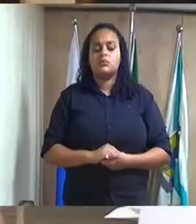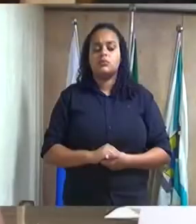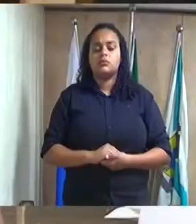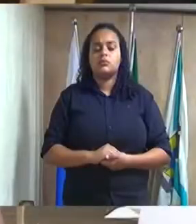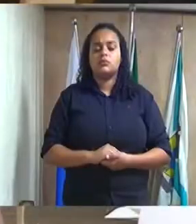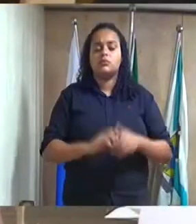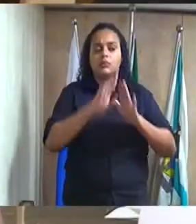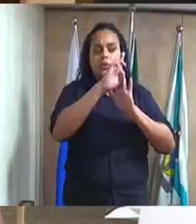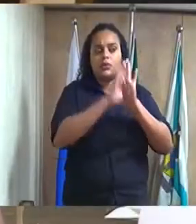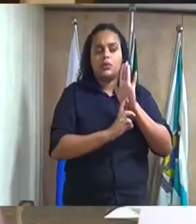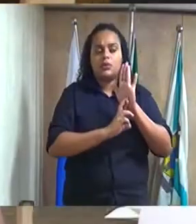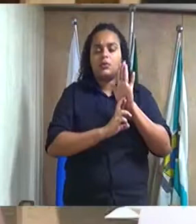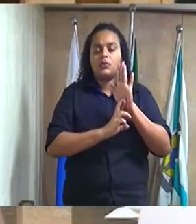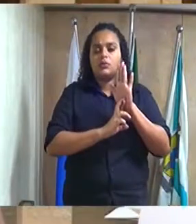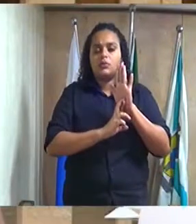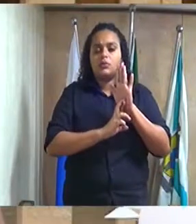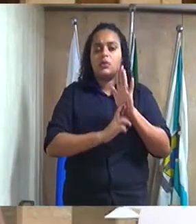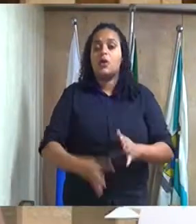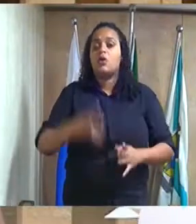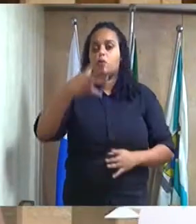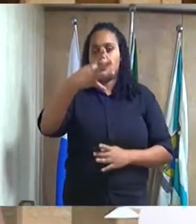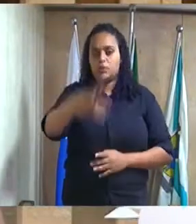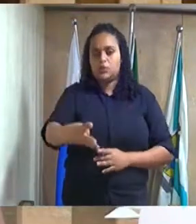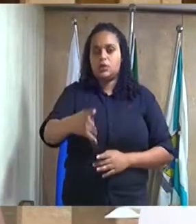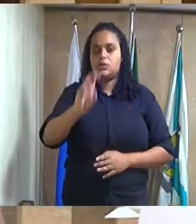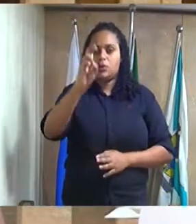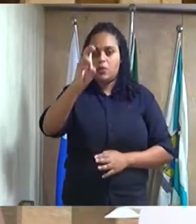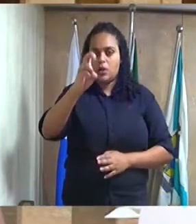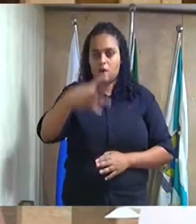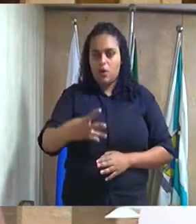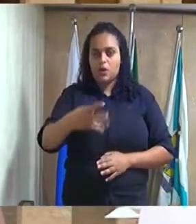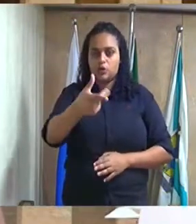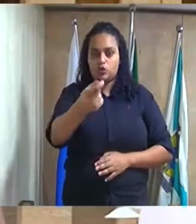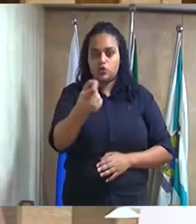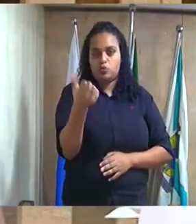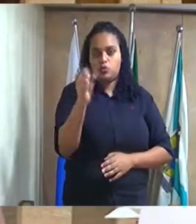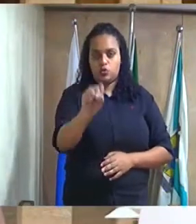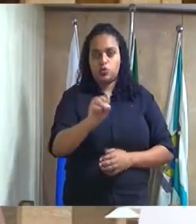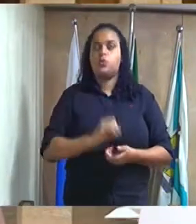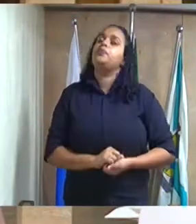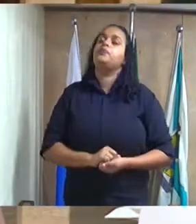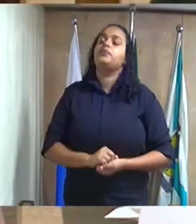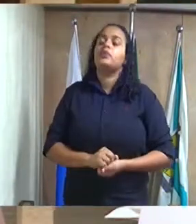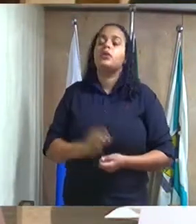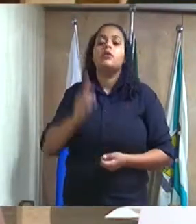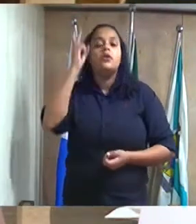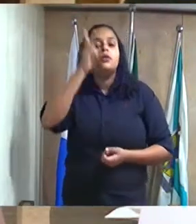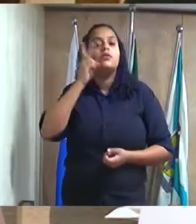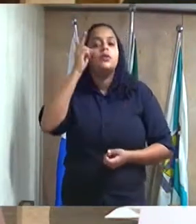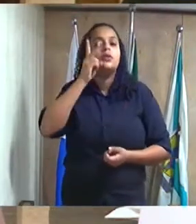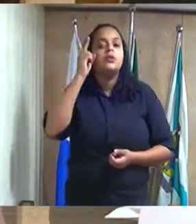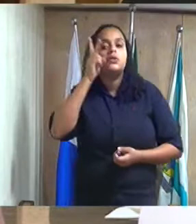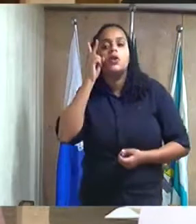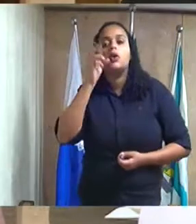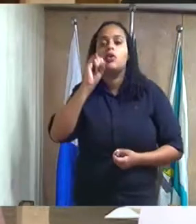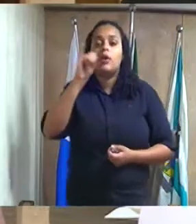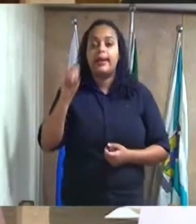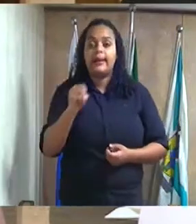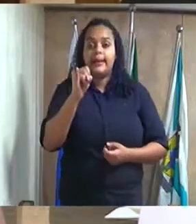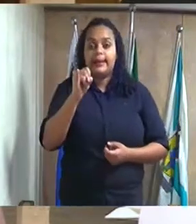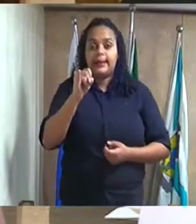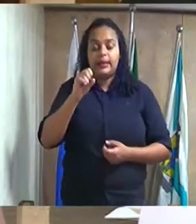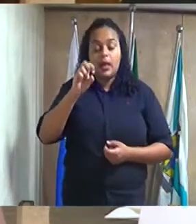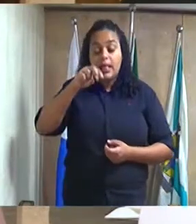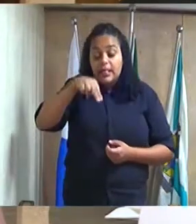Requerimento número 454-2018 do excelentíssimo vereador Nivan de Almeida